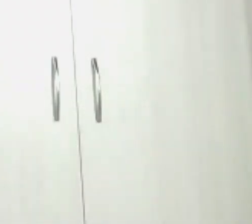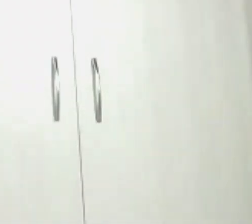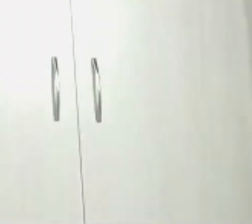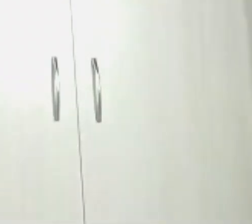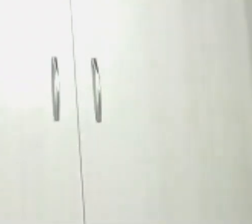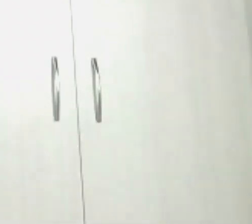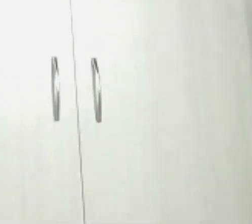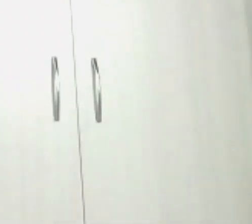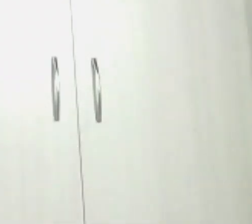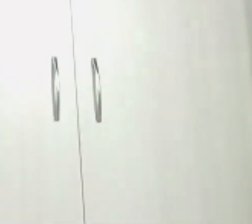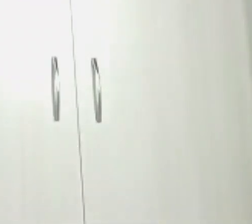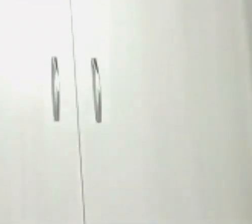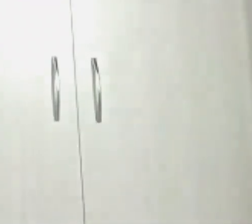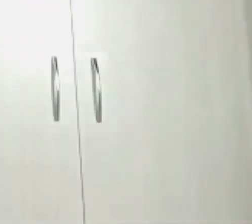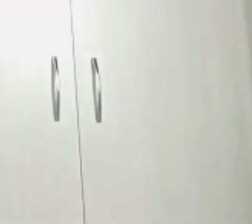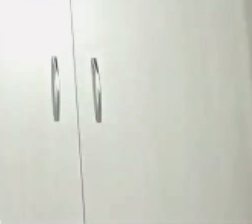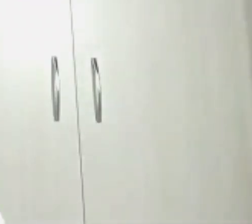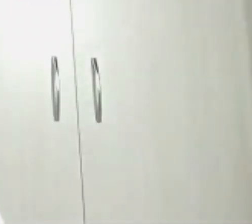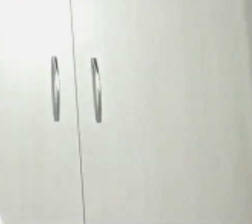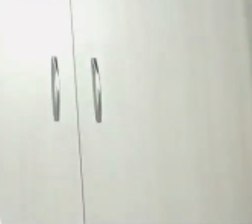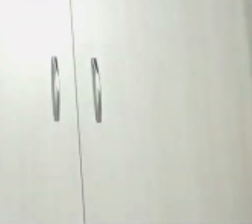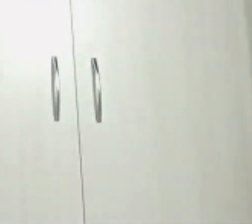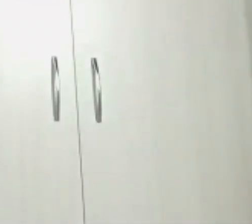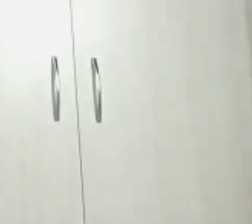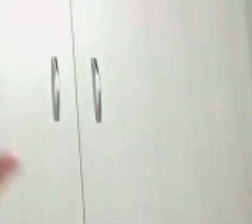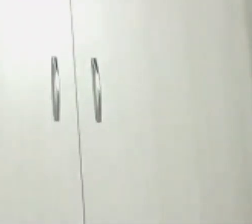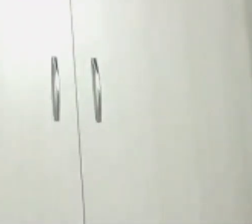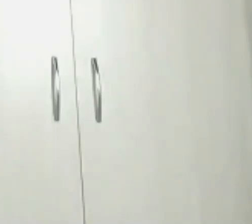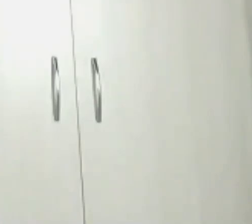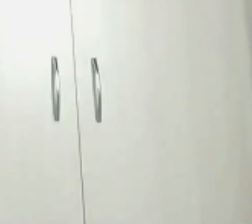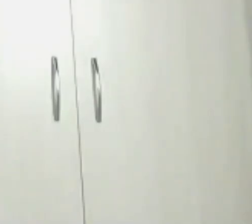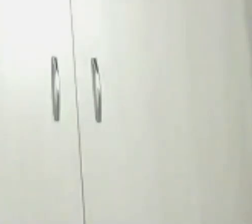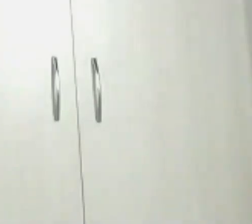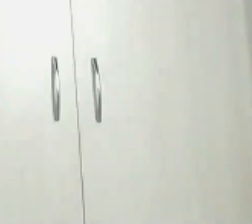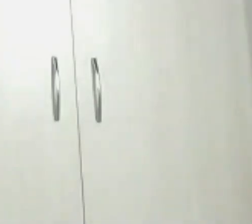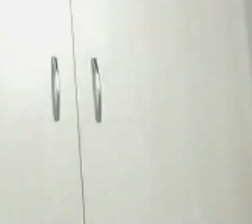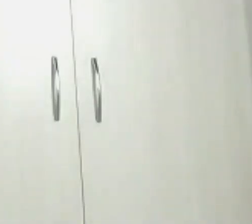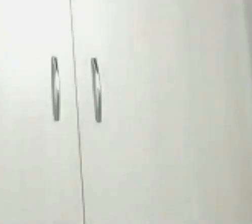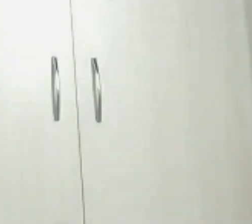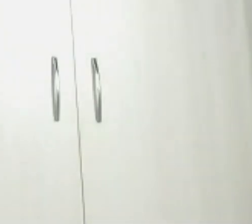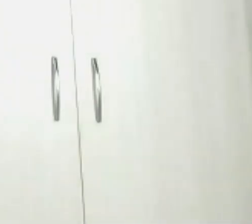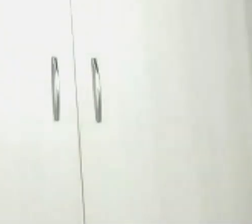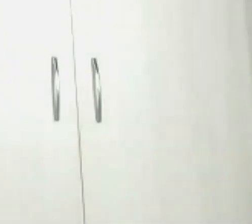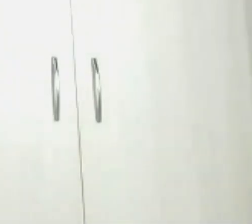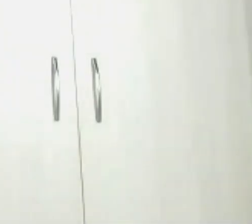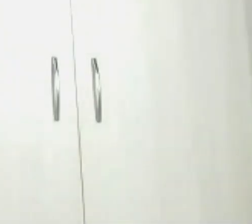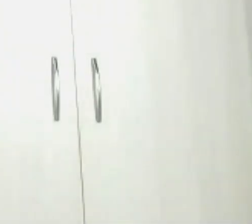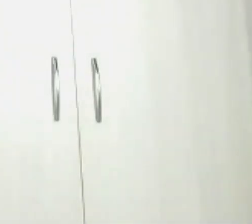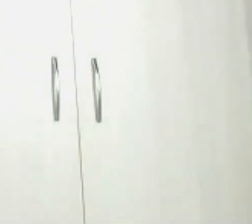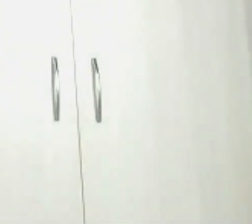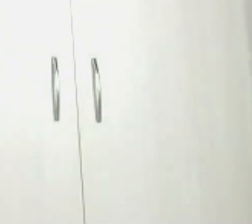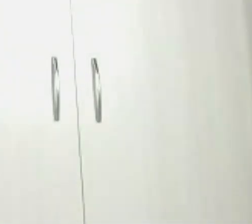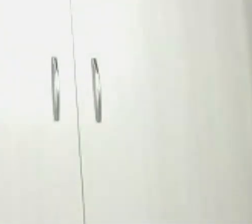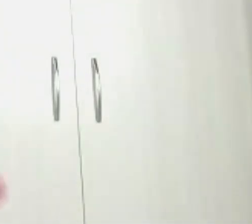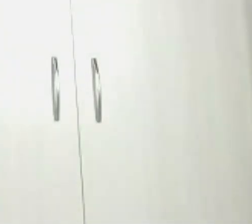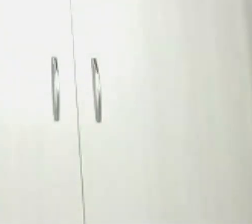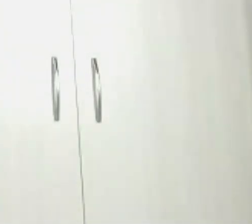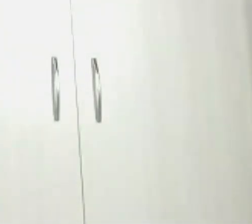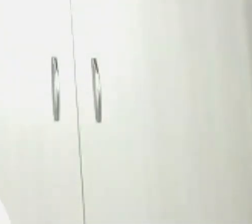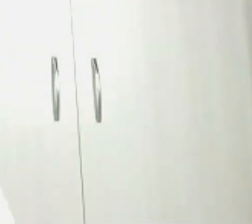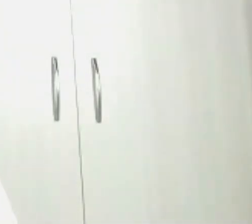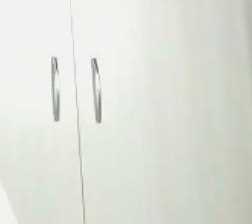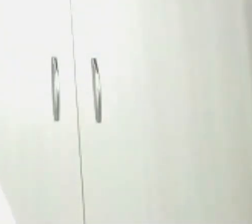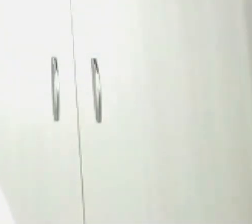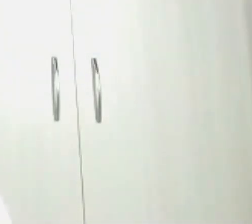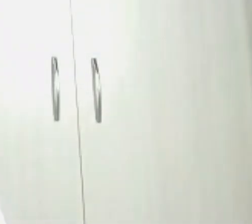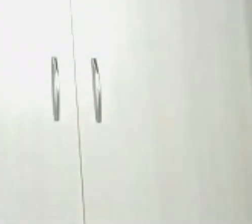disciplina, tá? Então, eu elenquei aqui o dia depois de amanhã, a era do gelo, né? São assuntos para a gente trabalhar